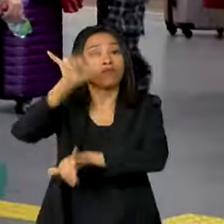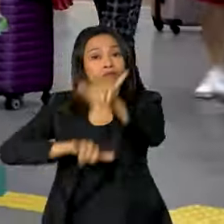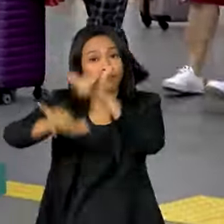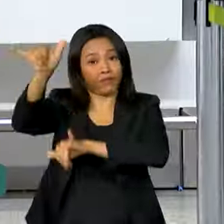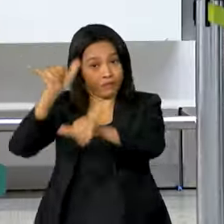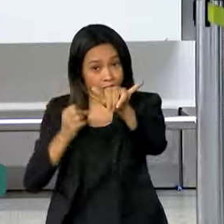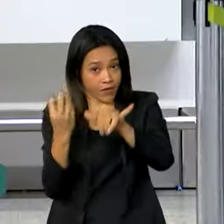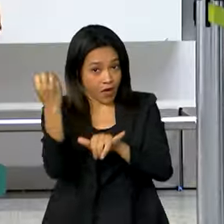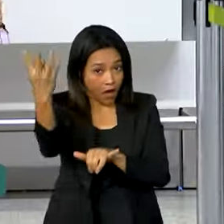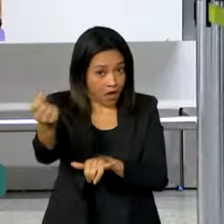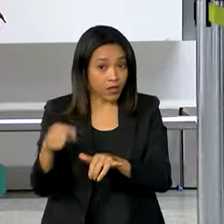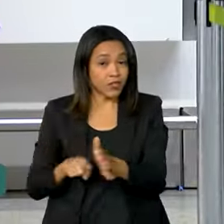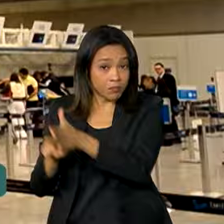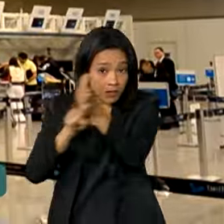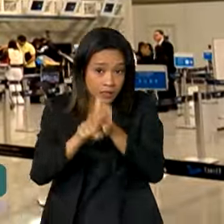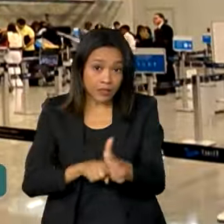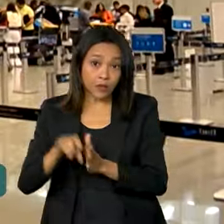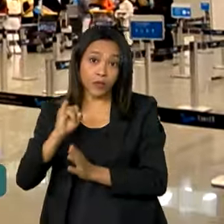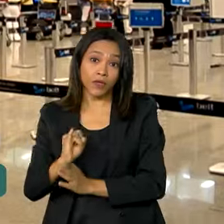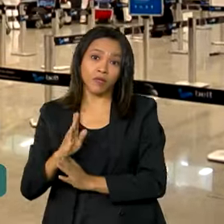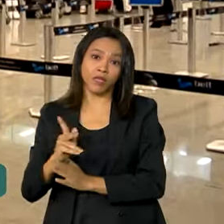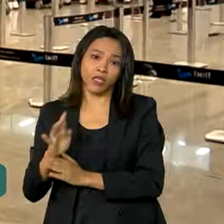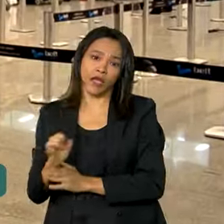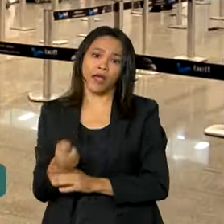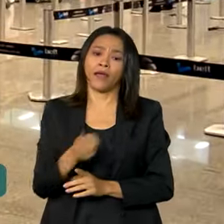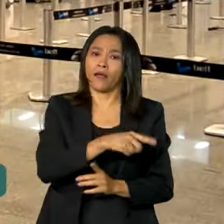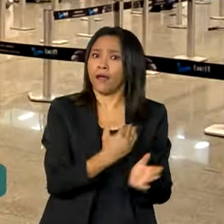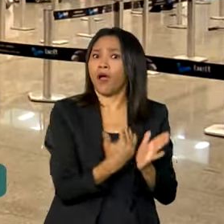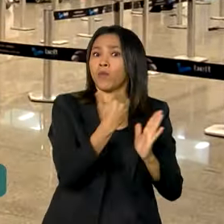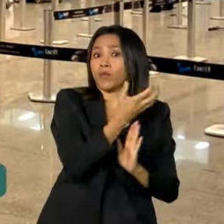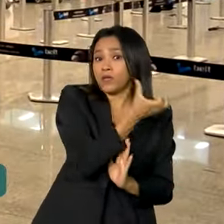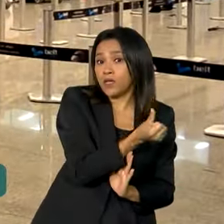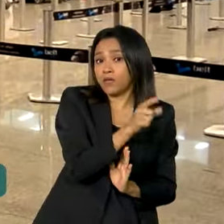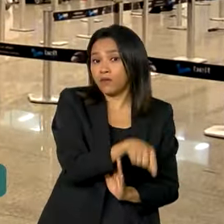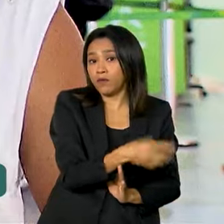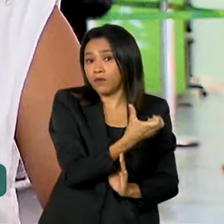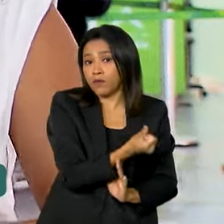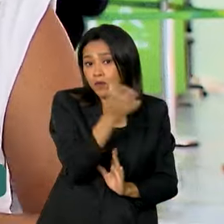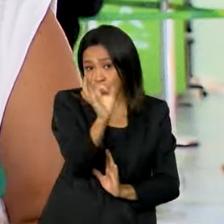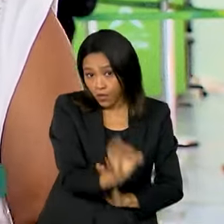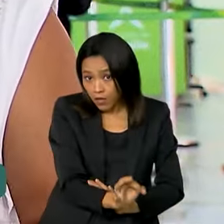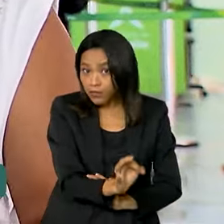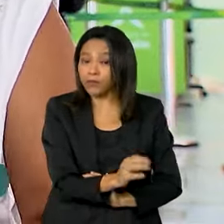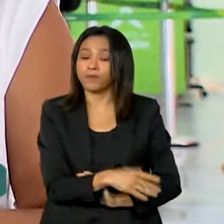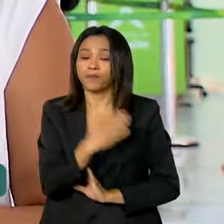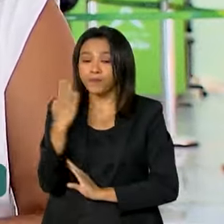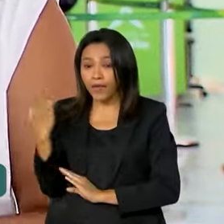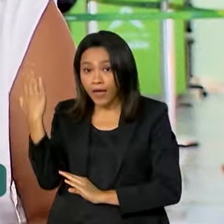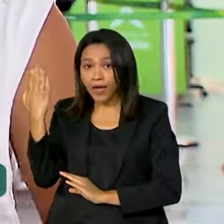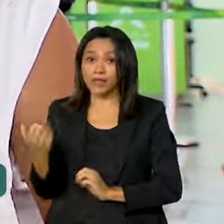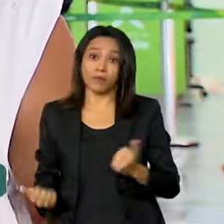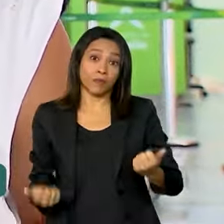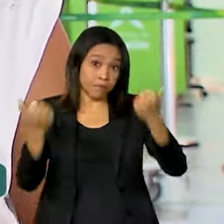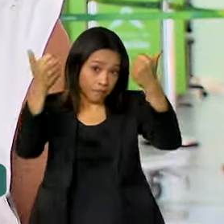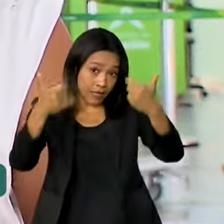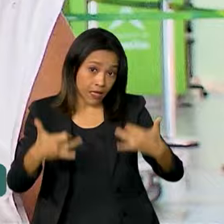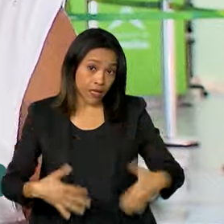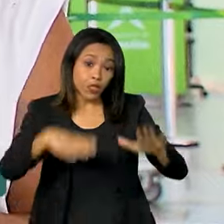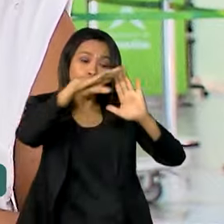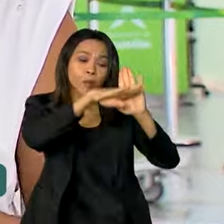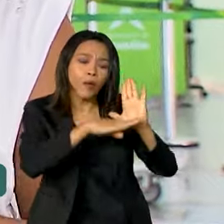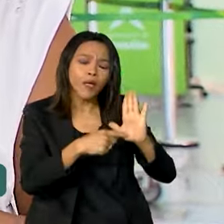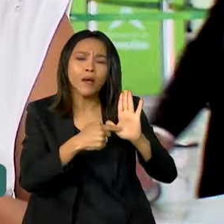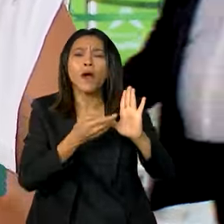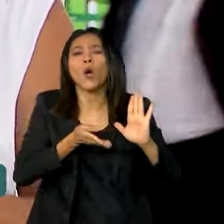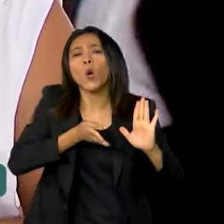O mercado nacional cresceu 6,6%. E o programa Conheça o Brasil Voando,